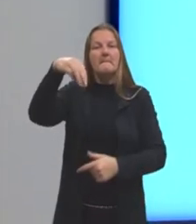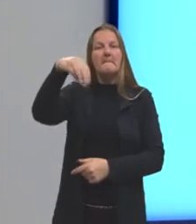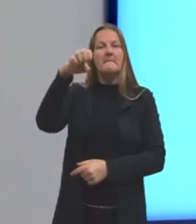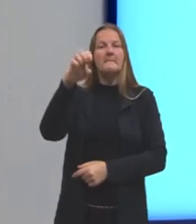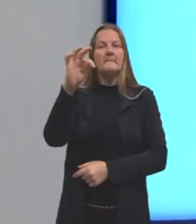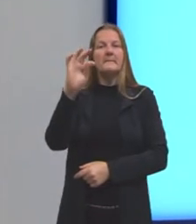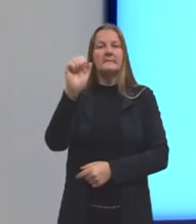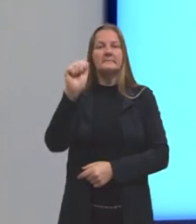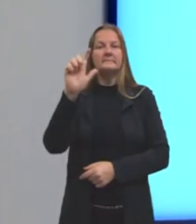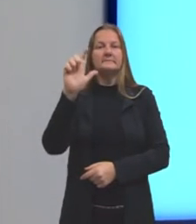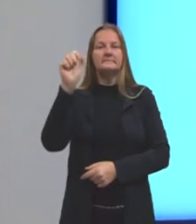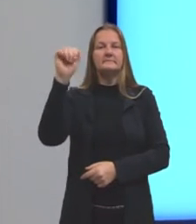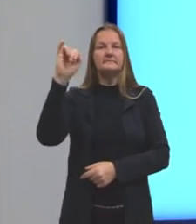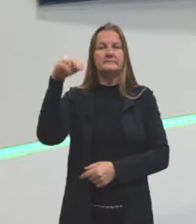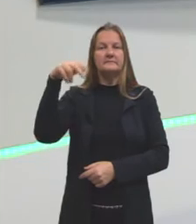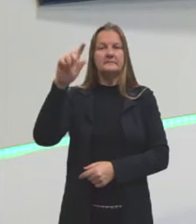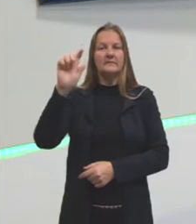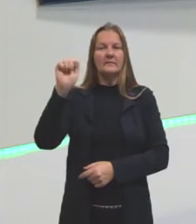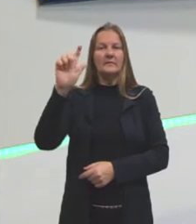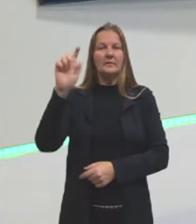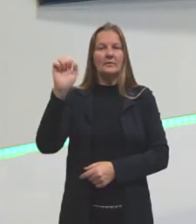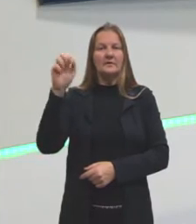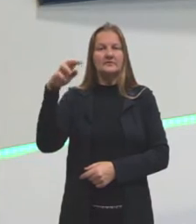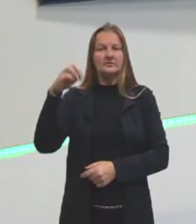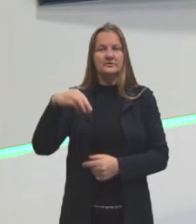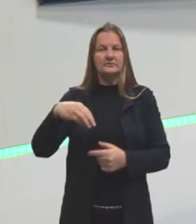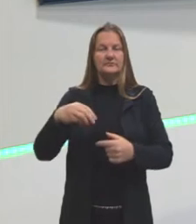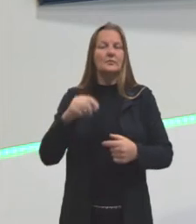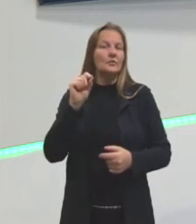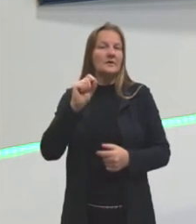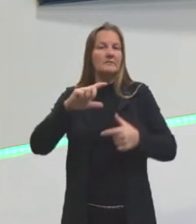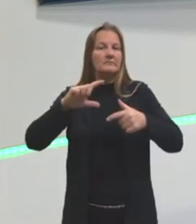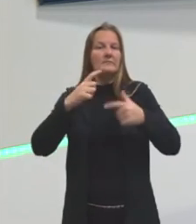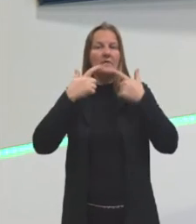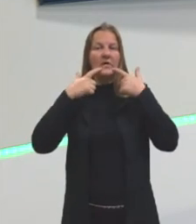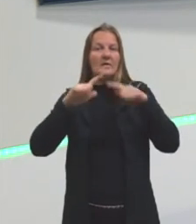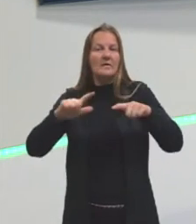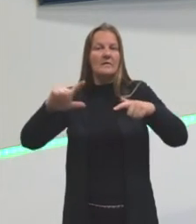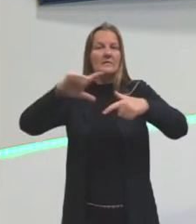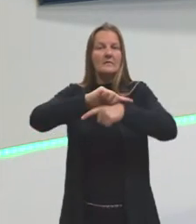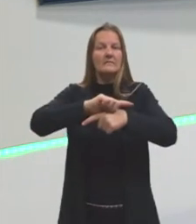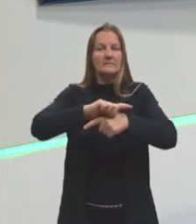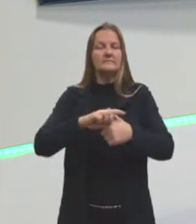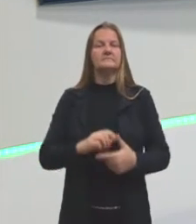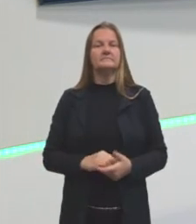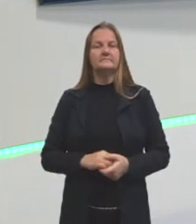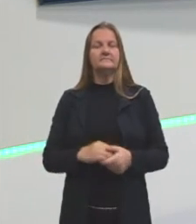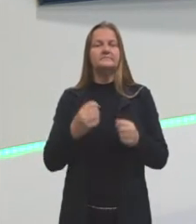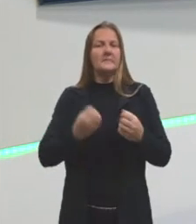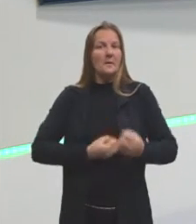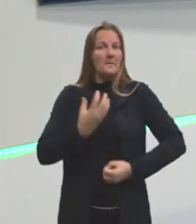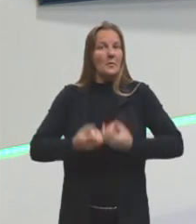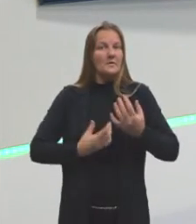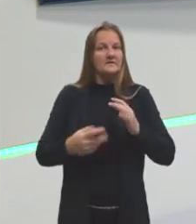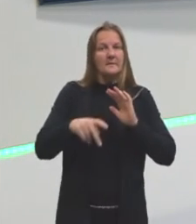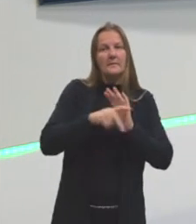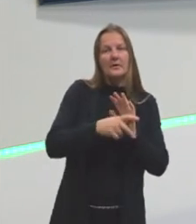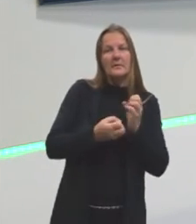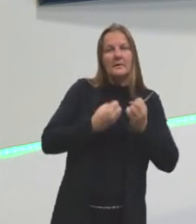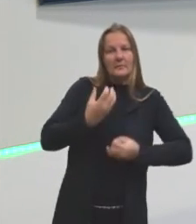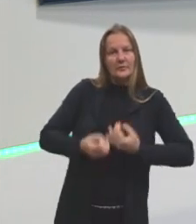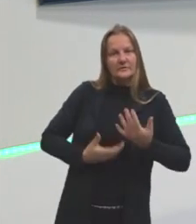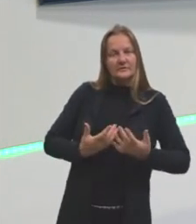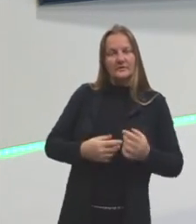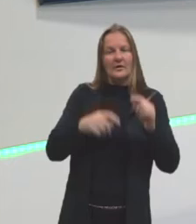Quando todos esses exemplos que eu dei, a poesia falando sobre como se faz poesia, o quadro mostrando o